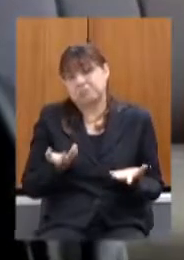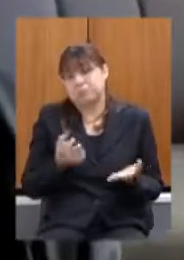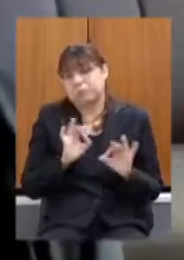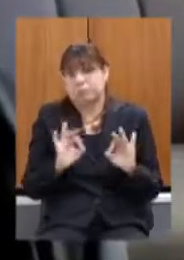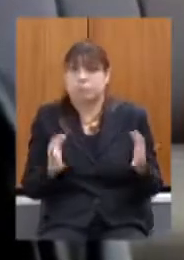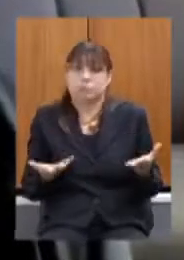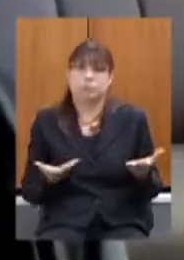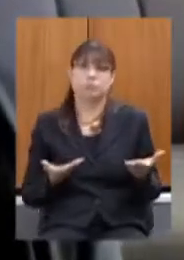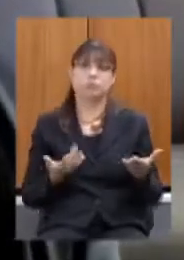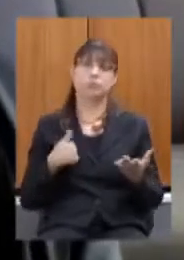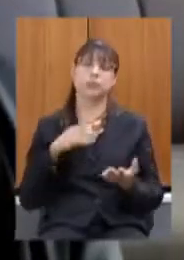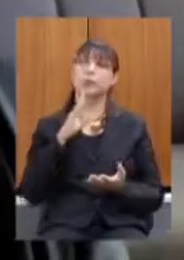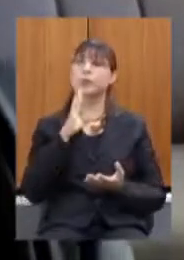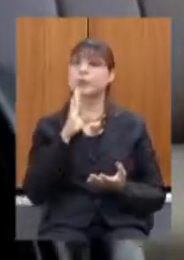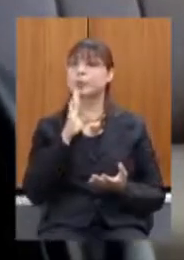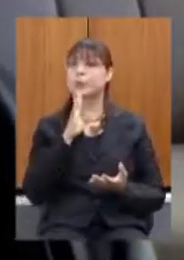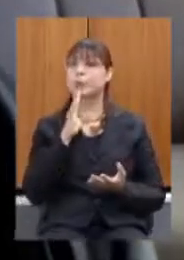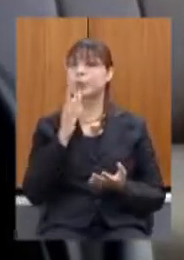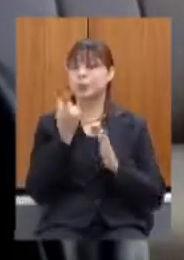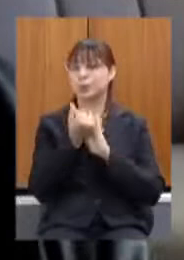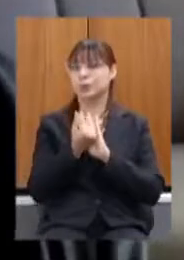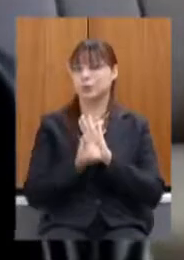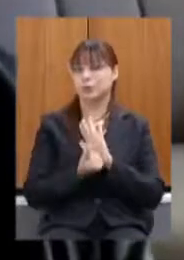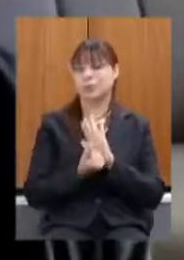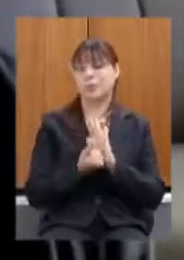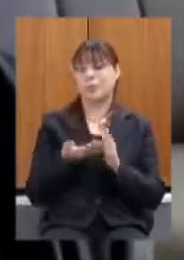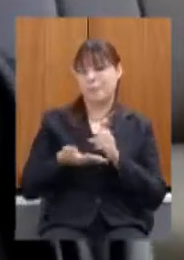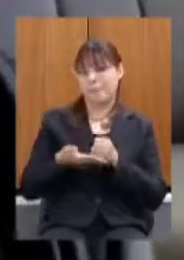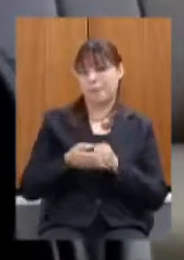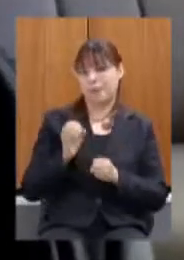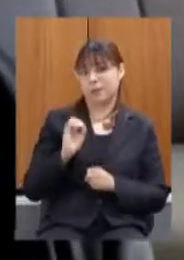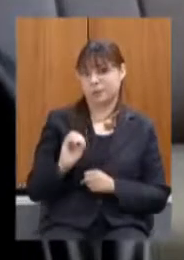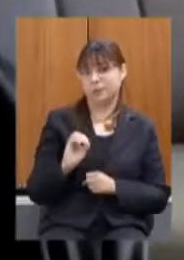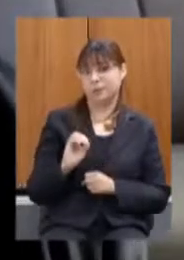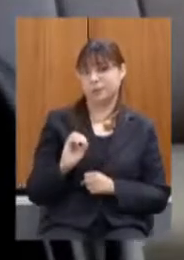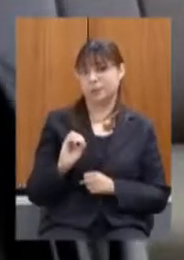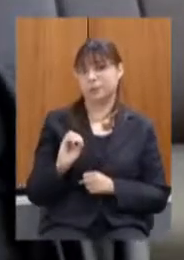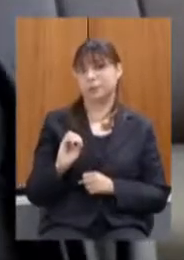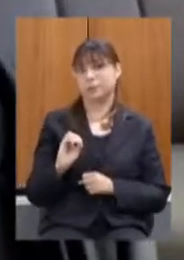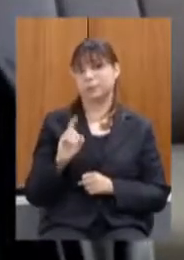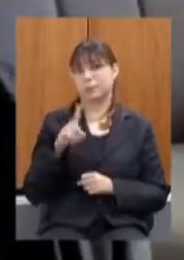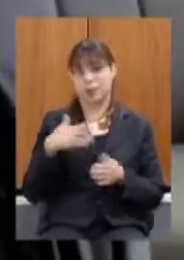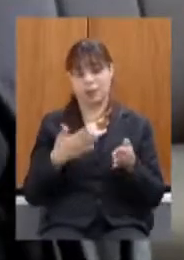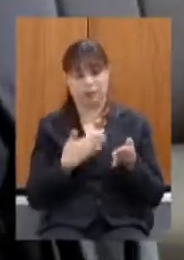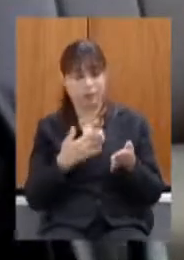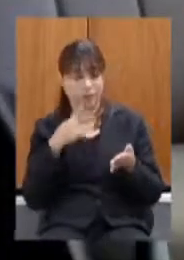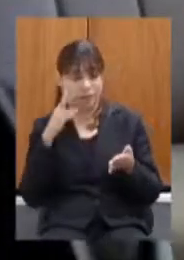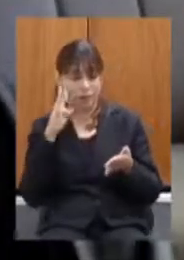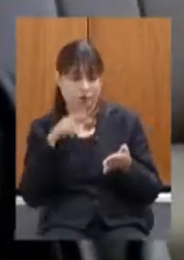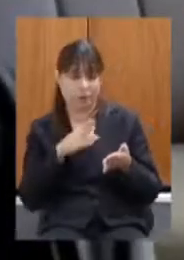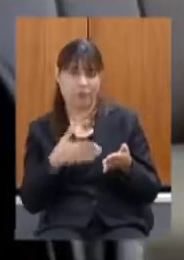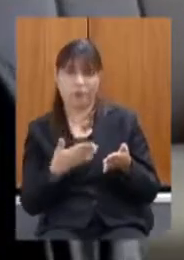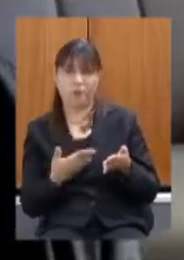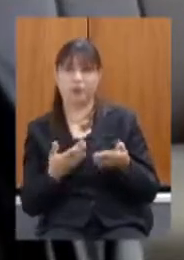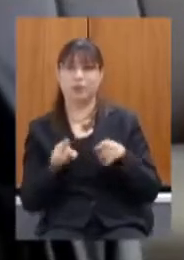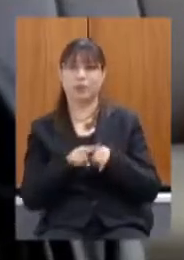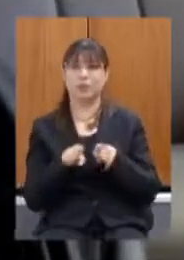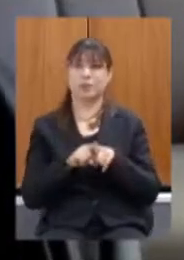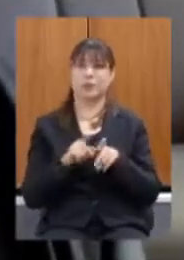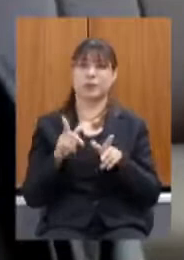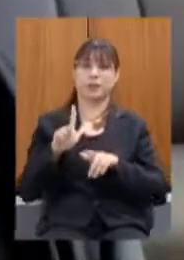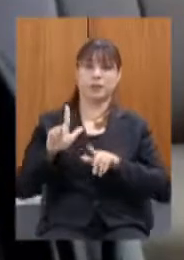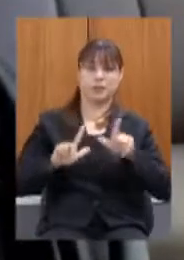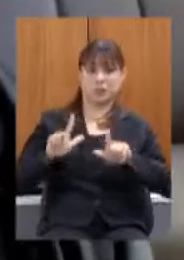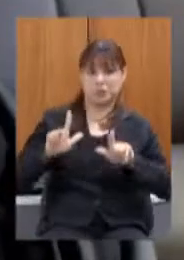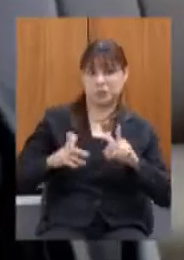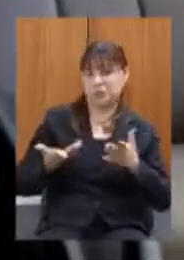eu conheço o orçamento base zero de artigos ler matérias sobre isso teorias sobre isso